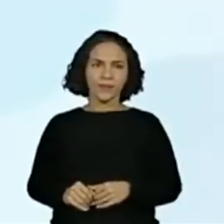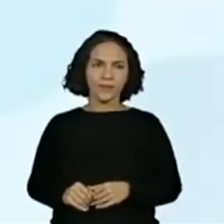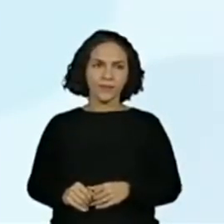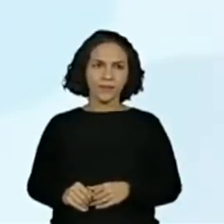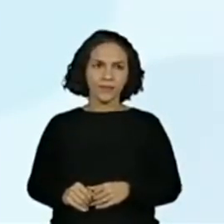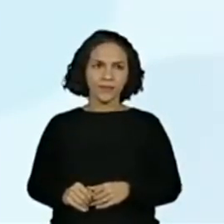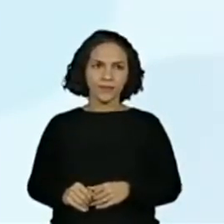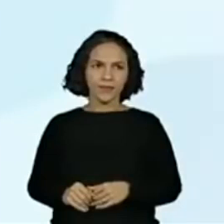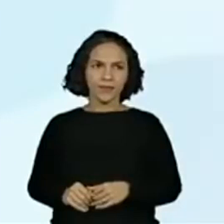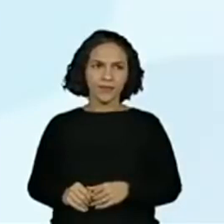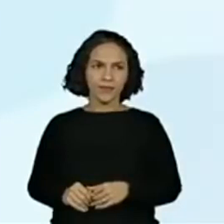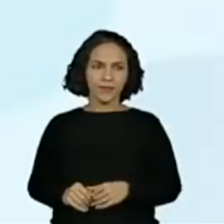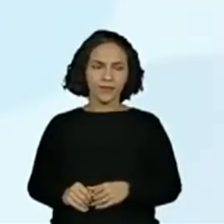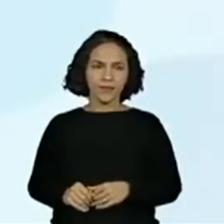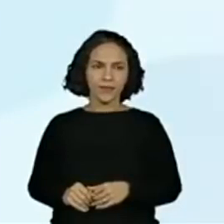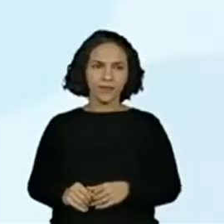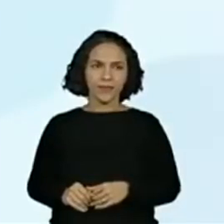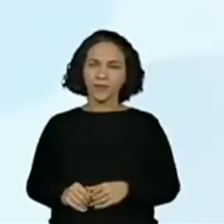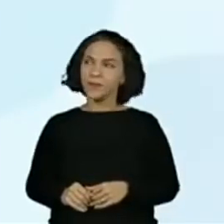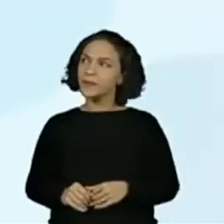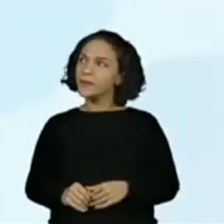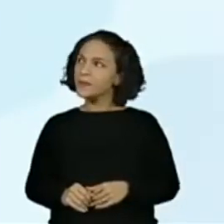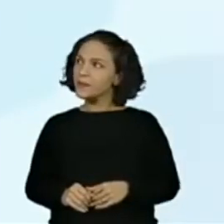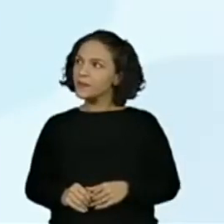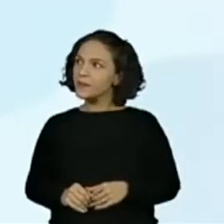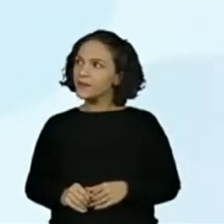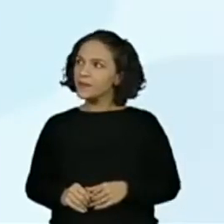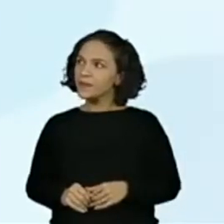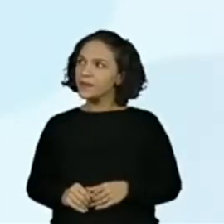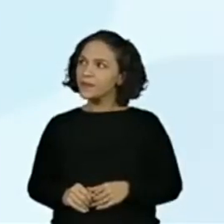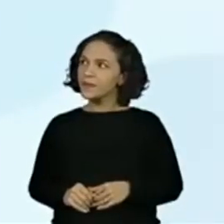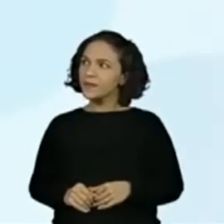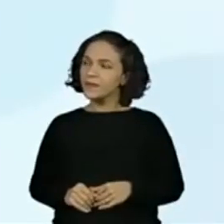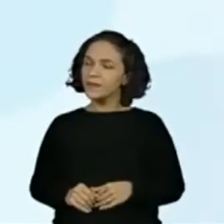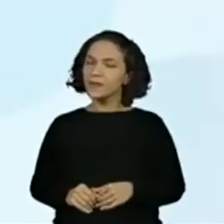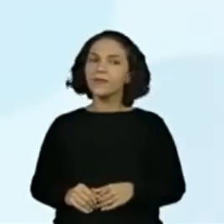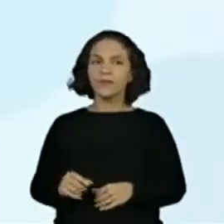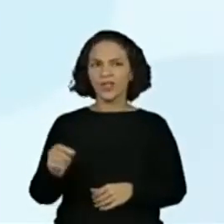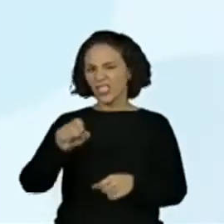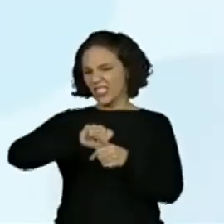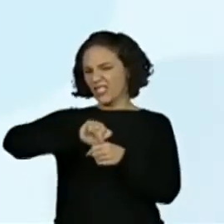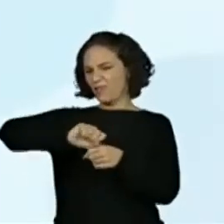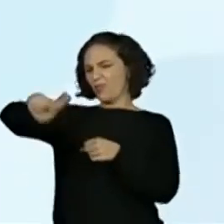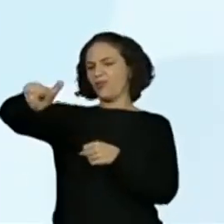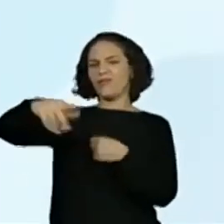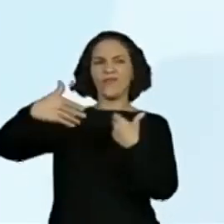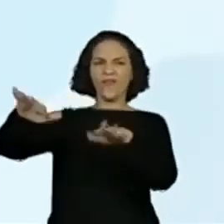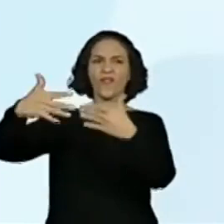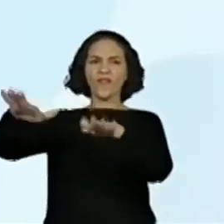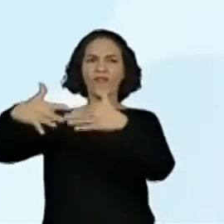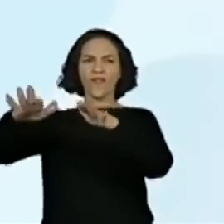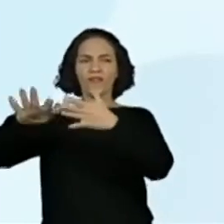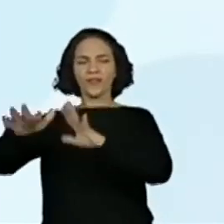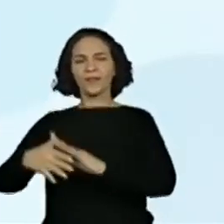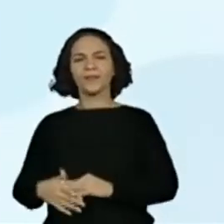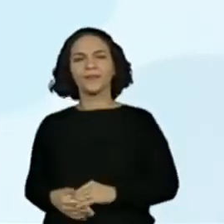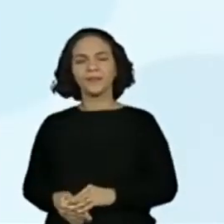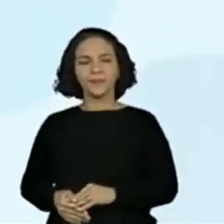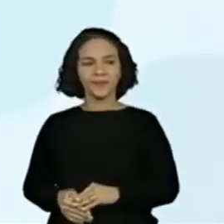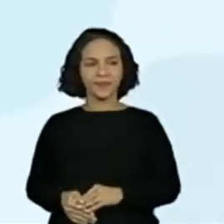Ir... É embora. É? Expulsa o vilão. Expulsa o vilão.